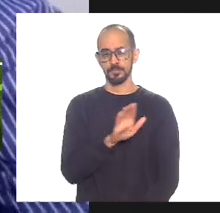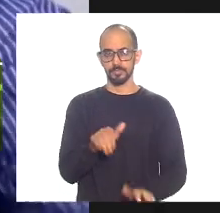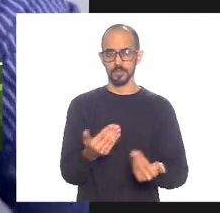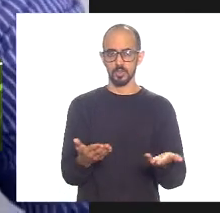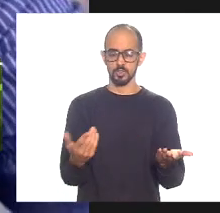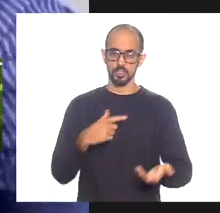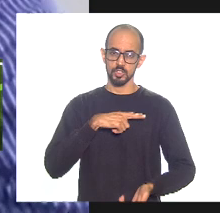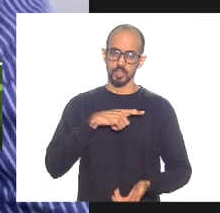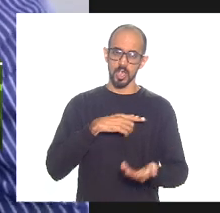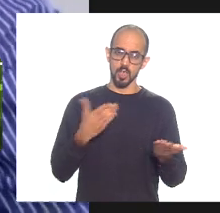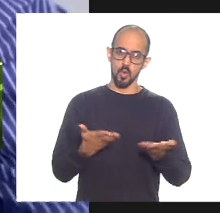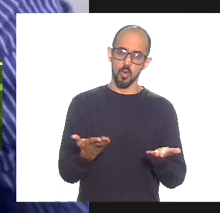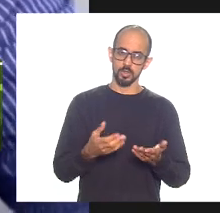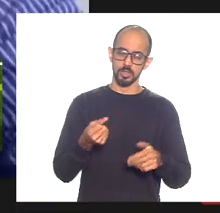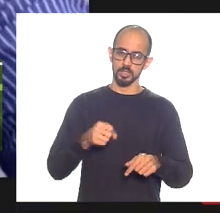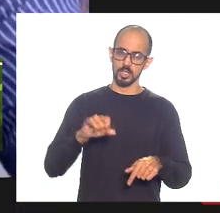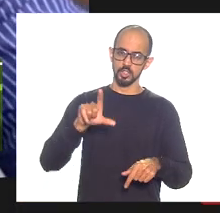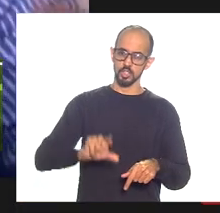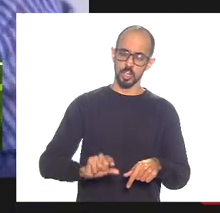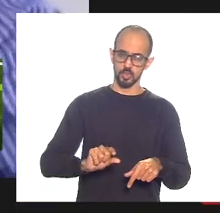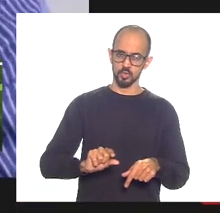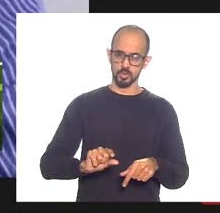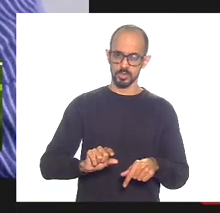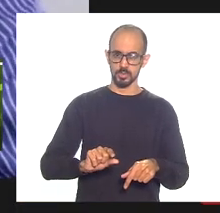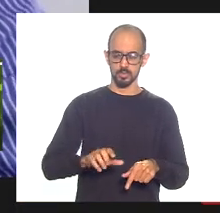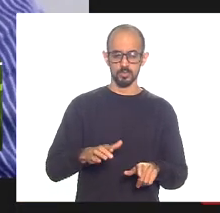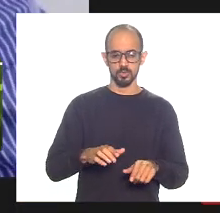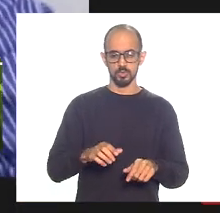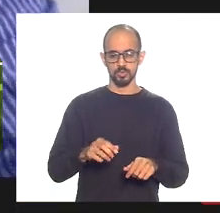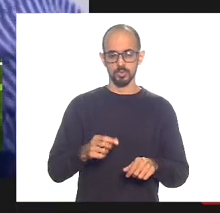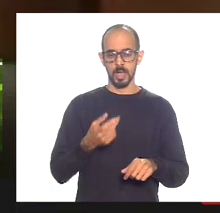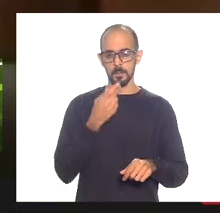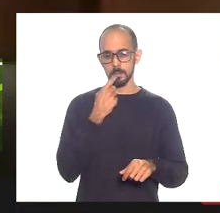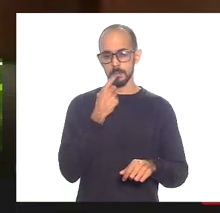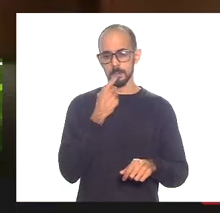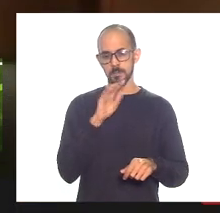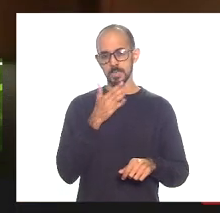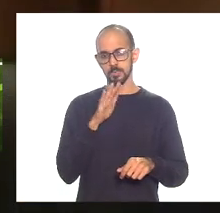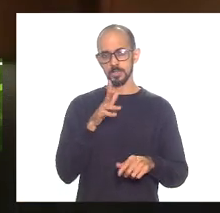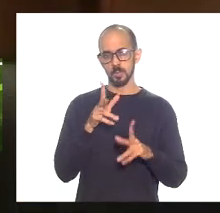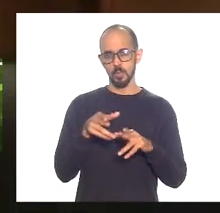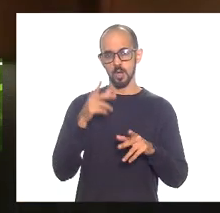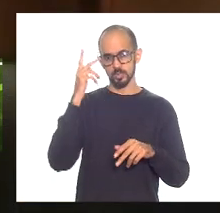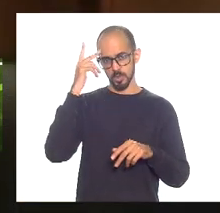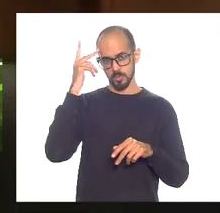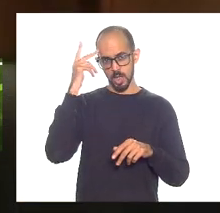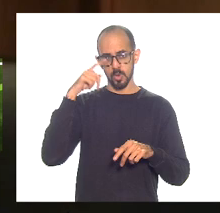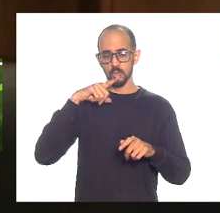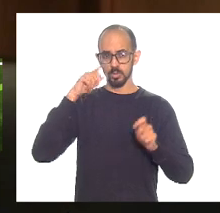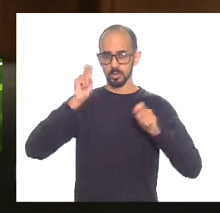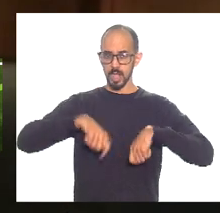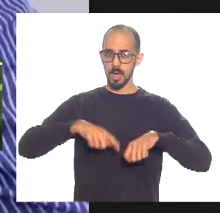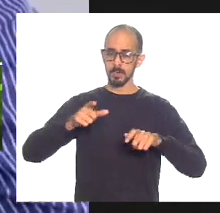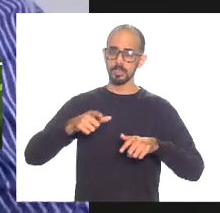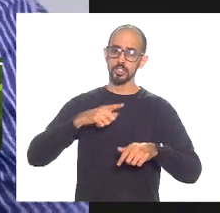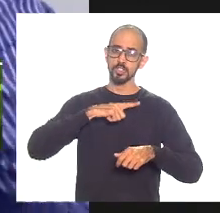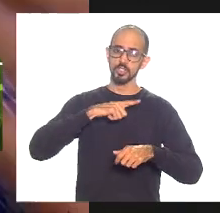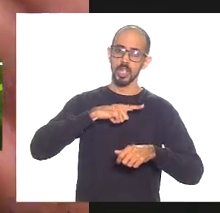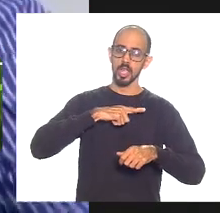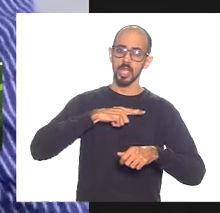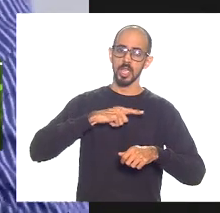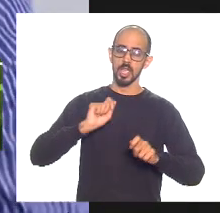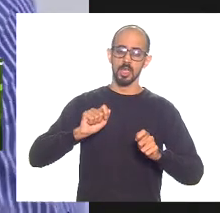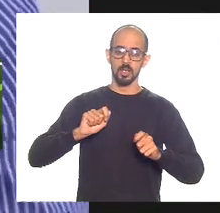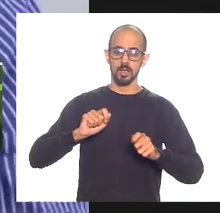se nós reduzíssemos chegássemos próximos a São Paulo nós teríamos total condições de gerar mais